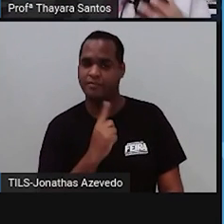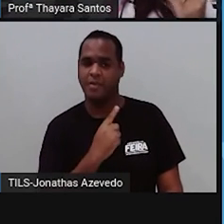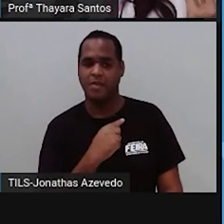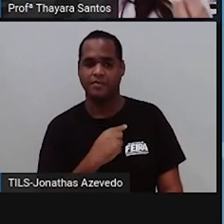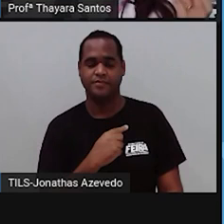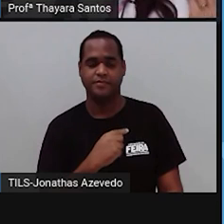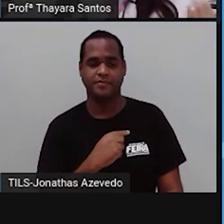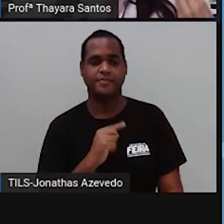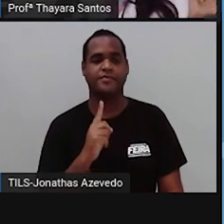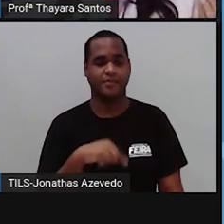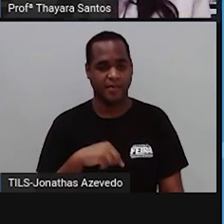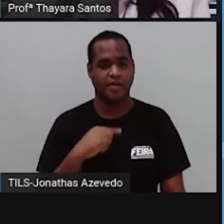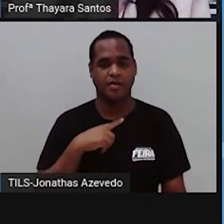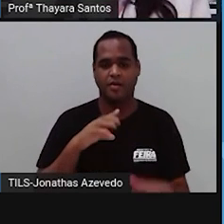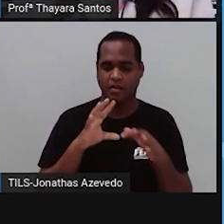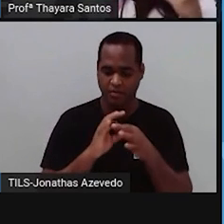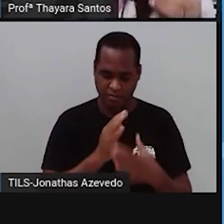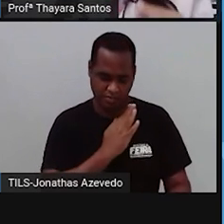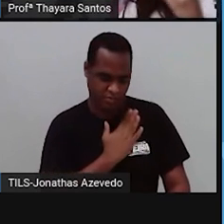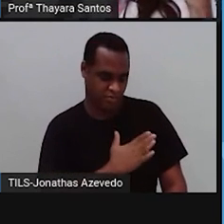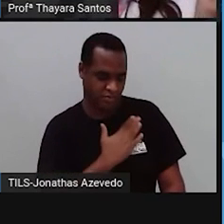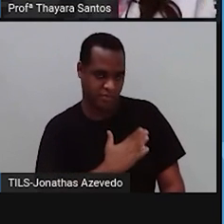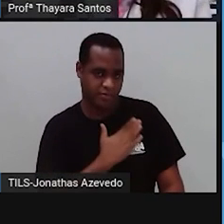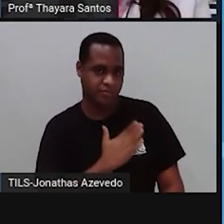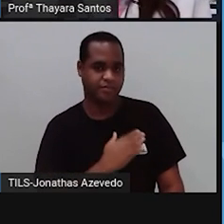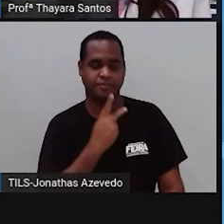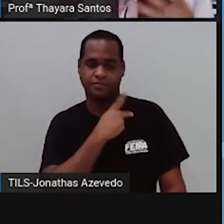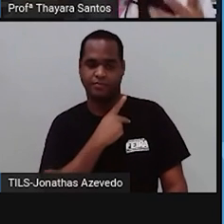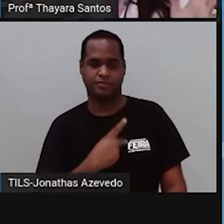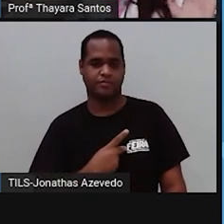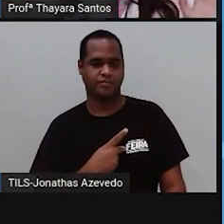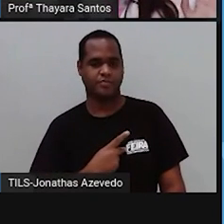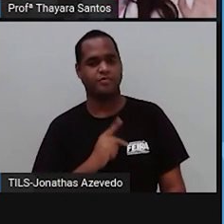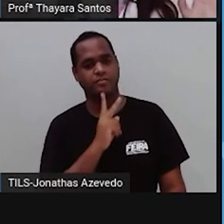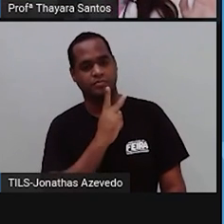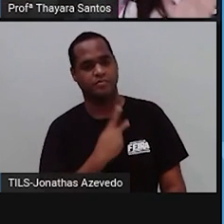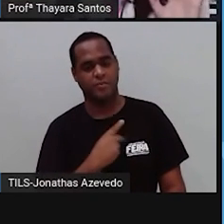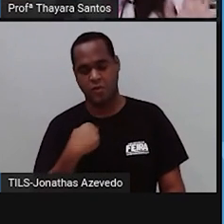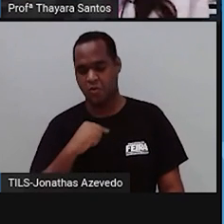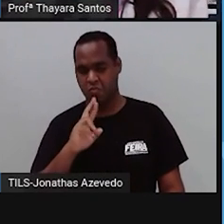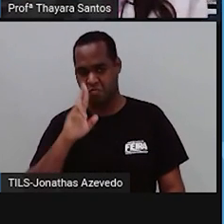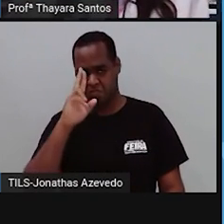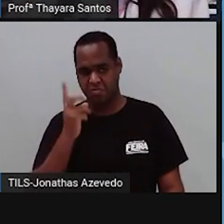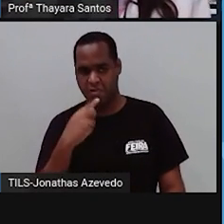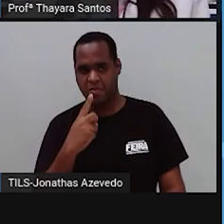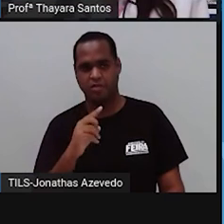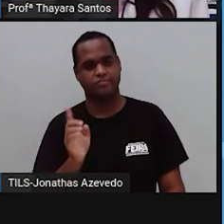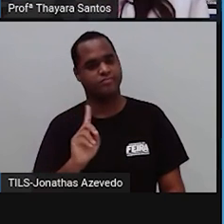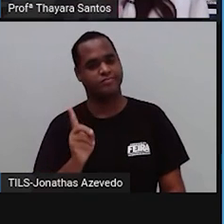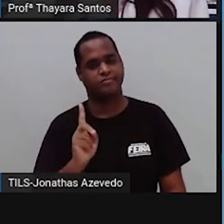realizada pelo músculo estriado cardíaco é involuntária. Não está sob a nossa responsabilidade.